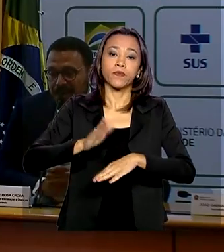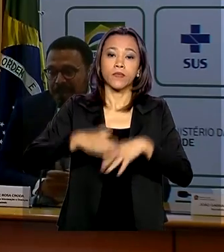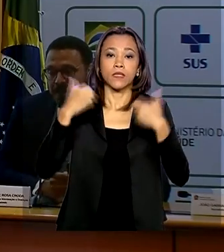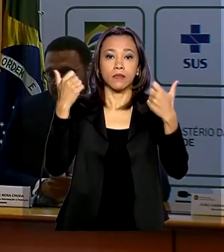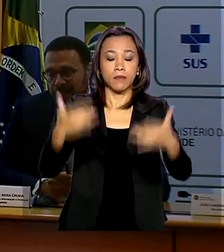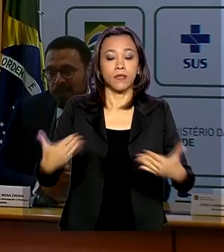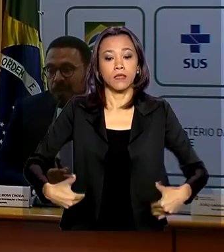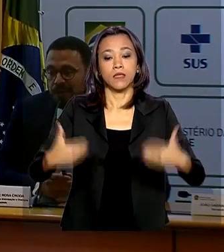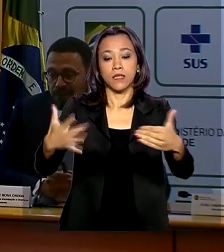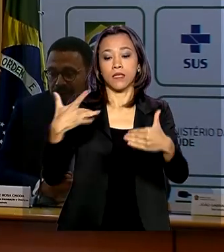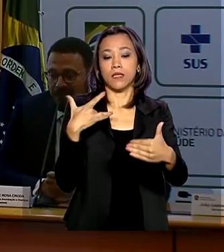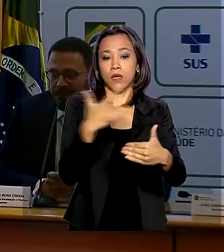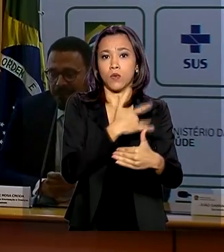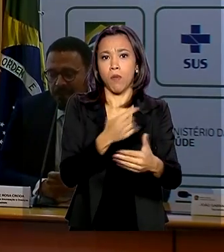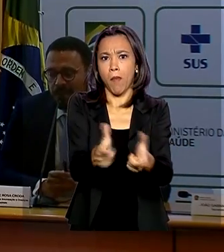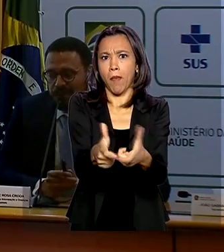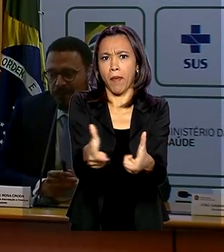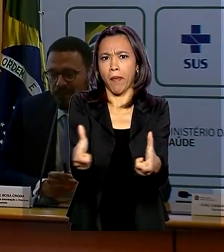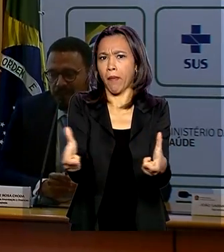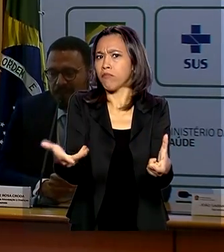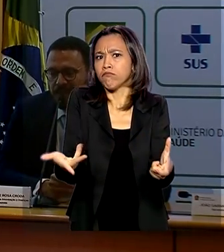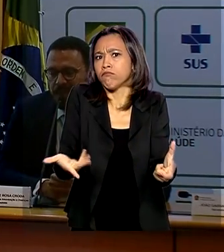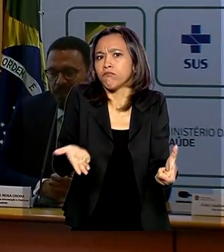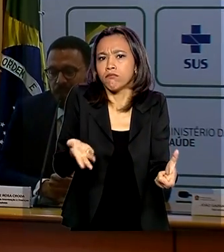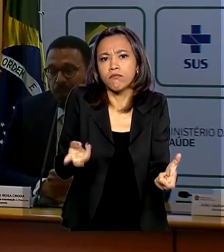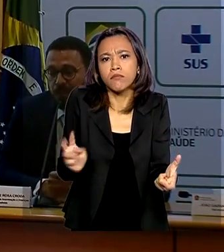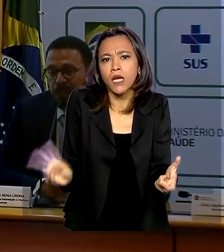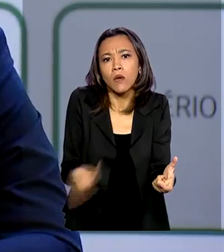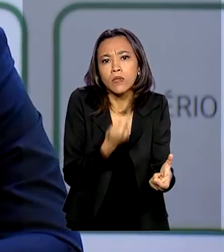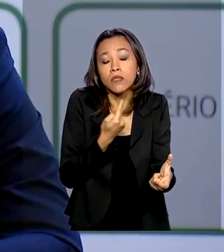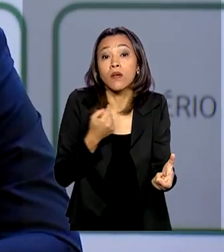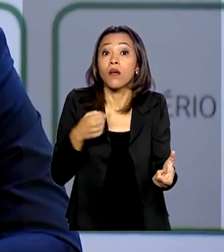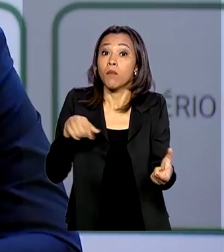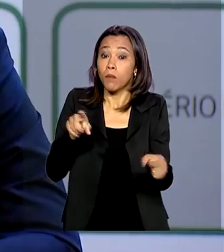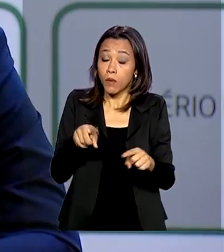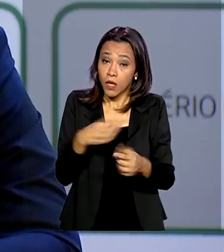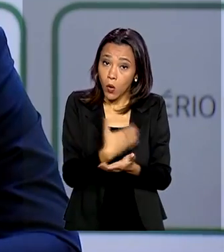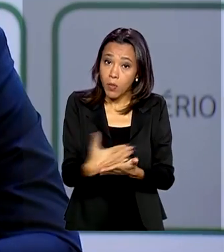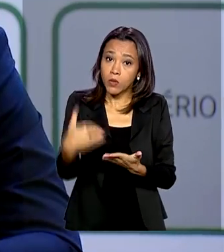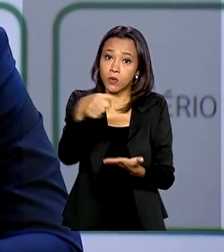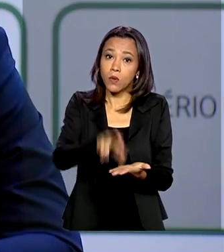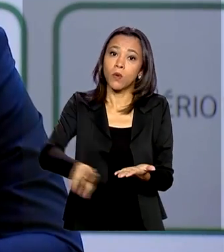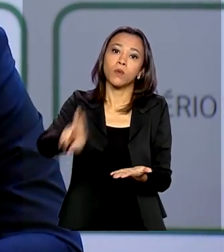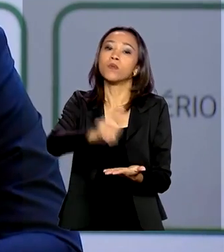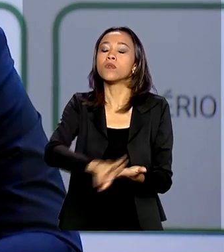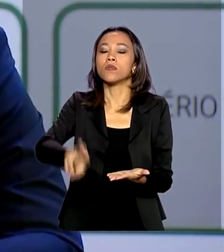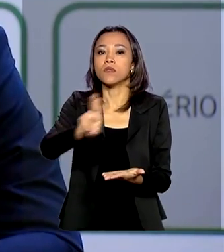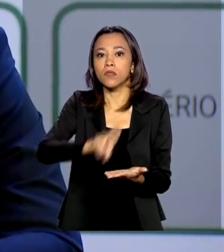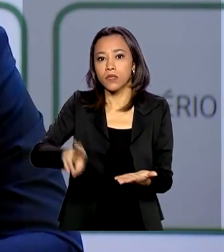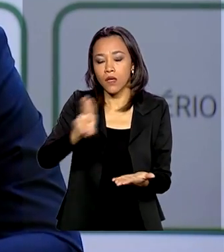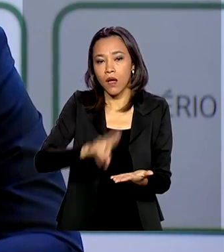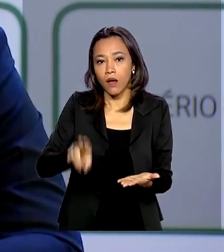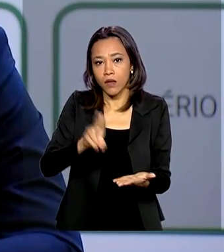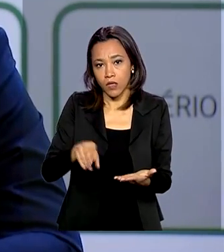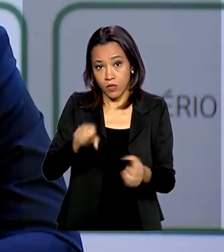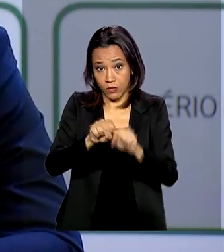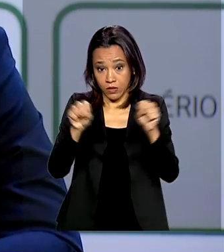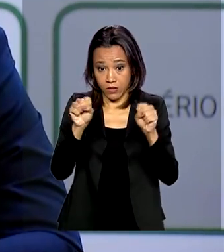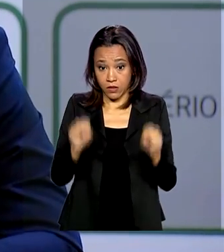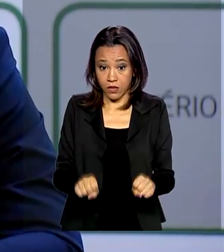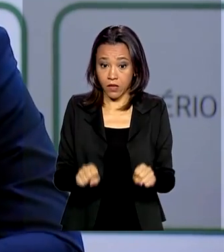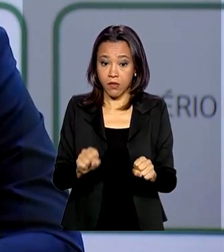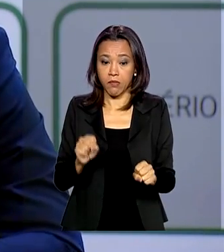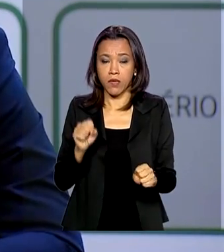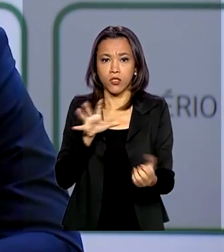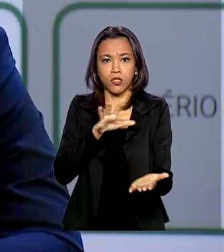Saúde, o aumento ocorreu porque passou a ser utilizado um sistema automatizado de notificações. A